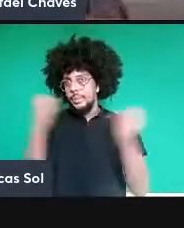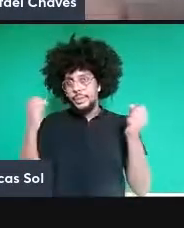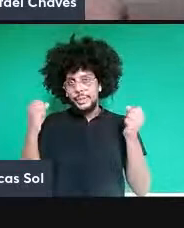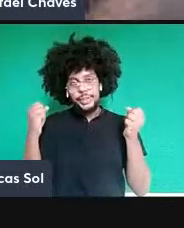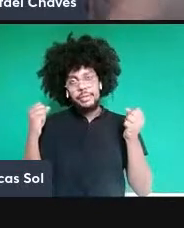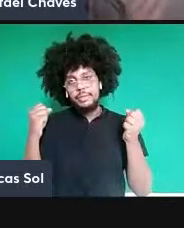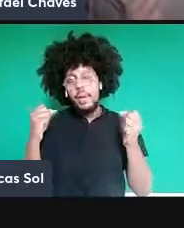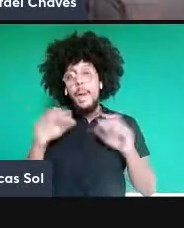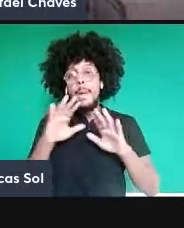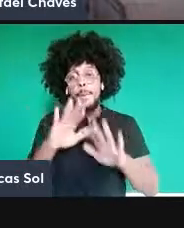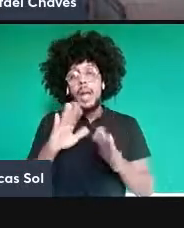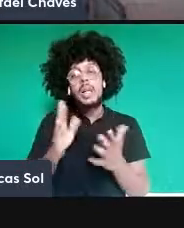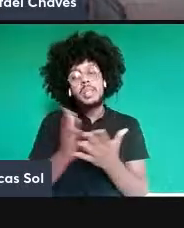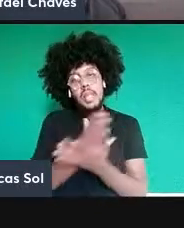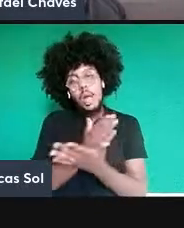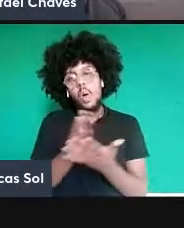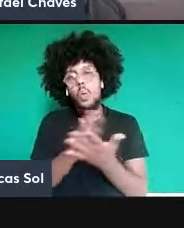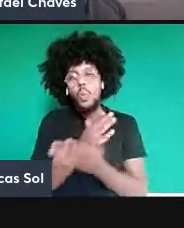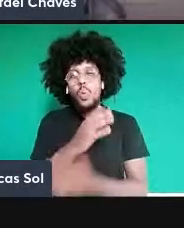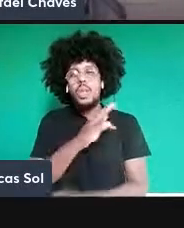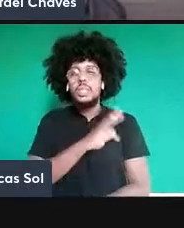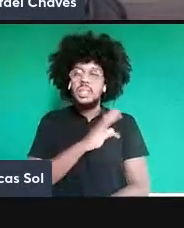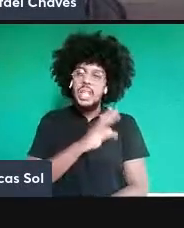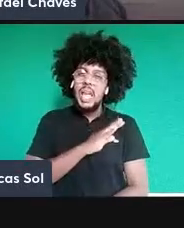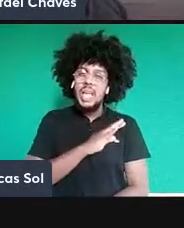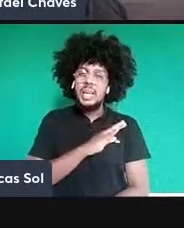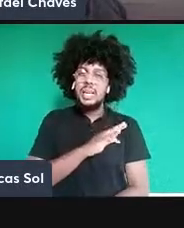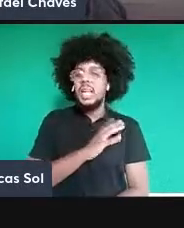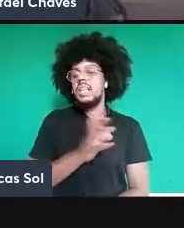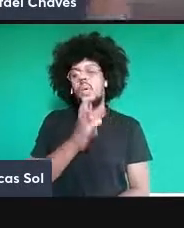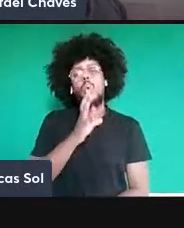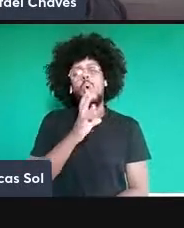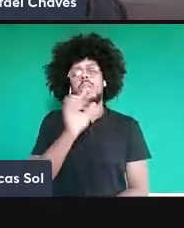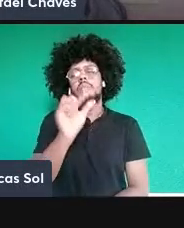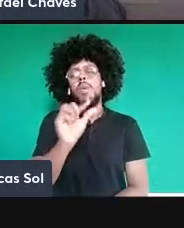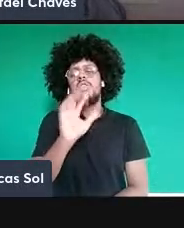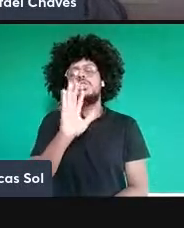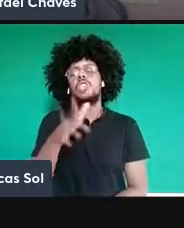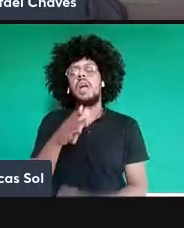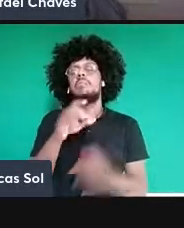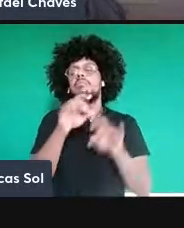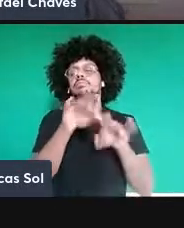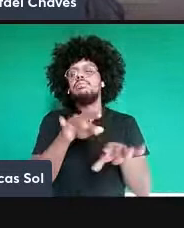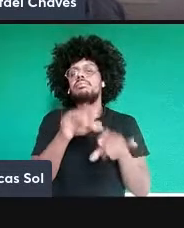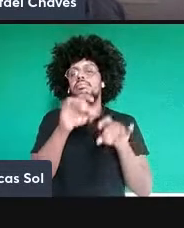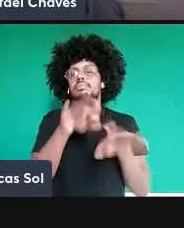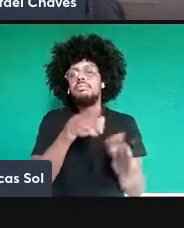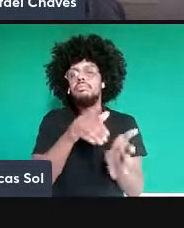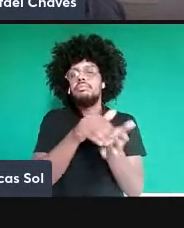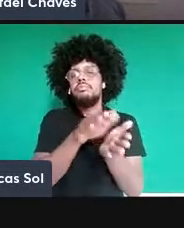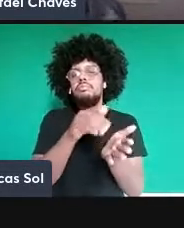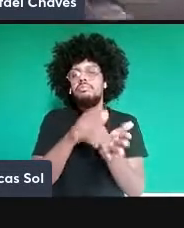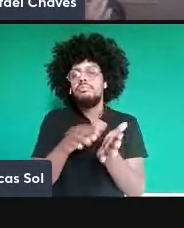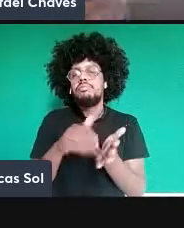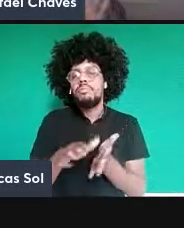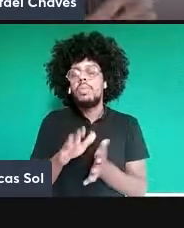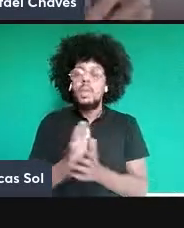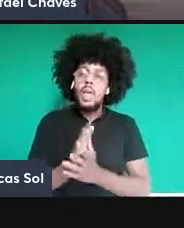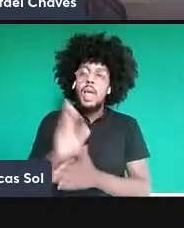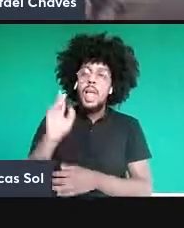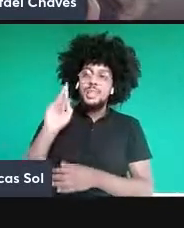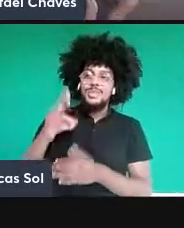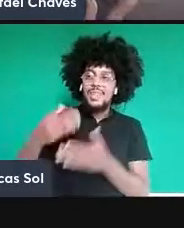algumas mais técnicas e menos conhecidas já foram excluídas com alguns resultados mais recentes. Então, a